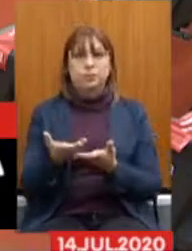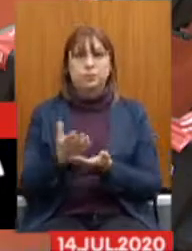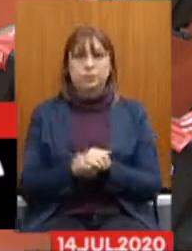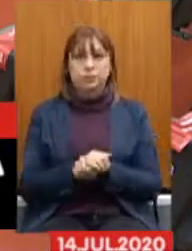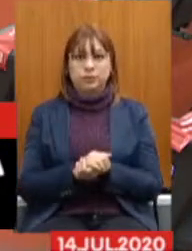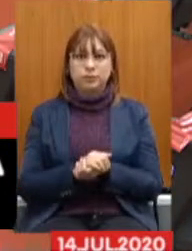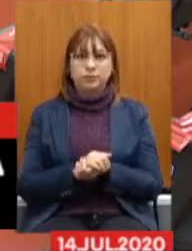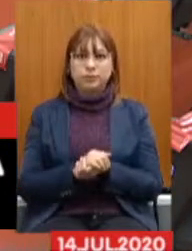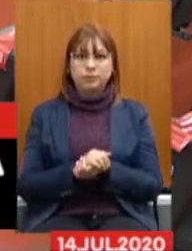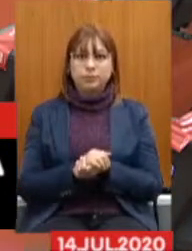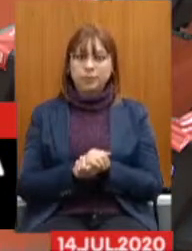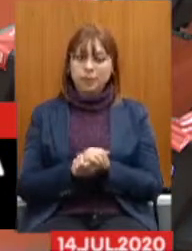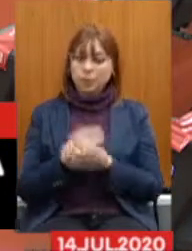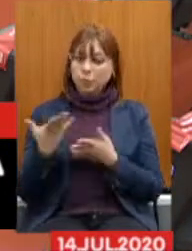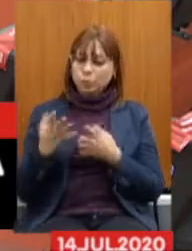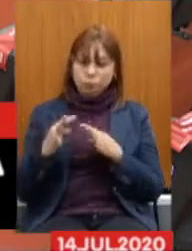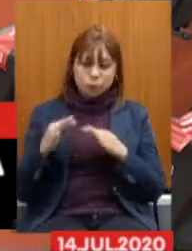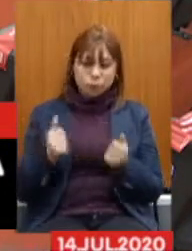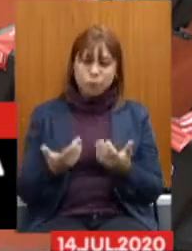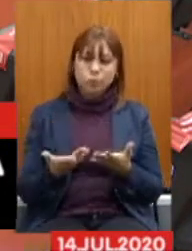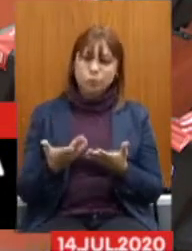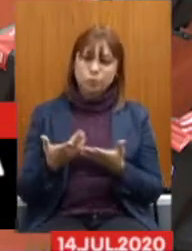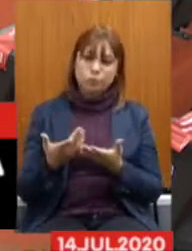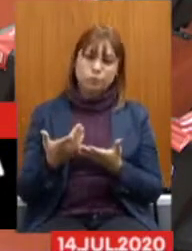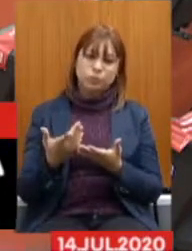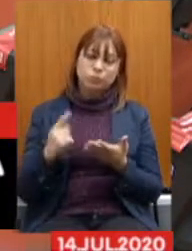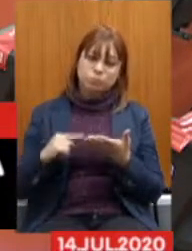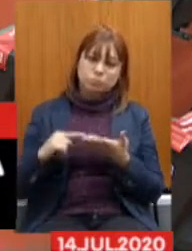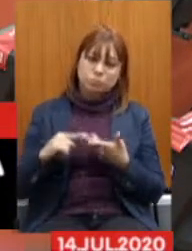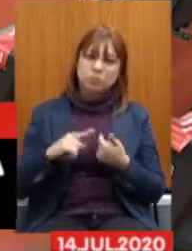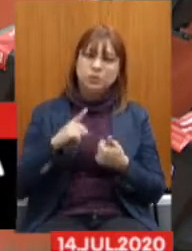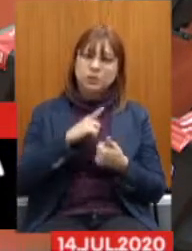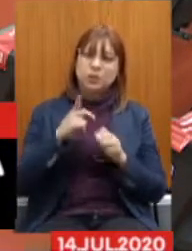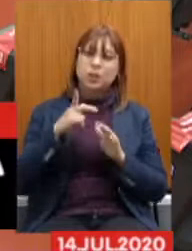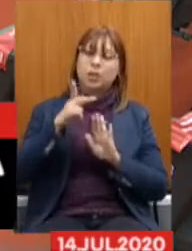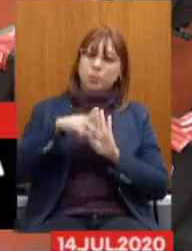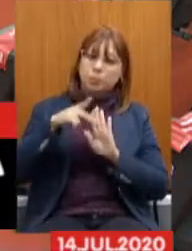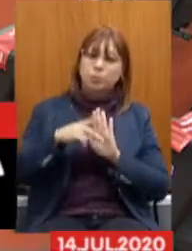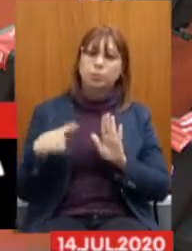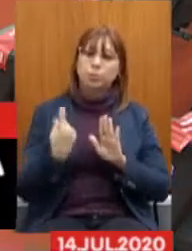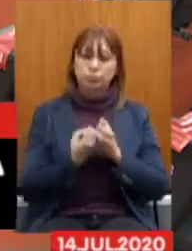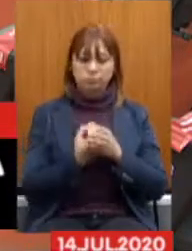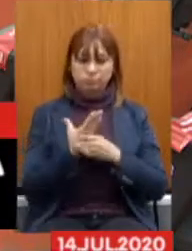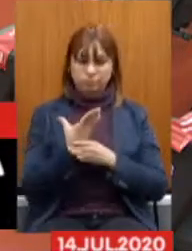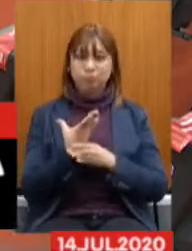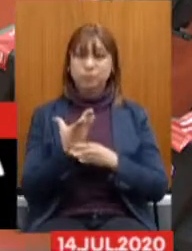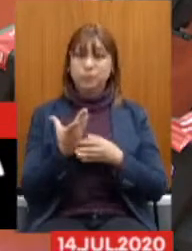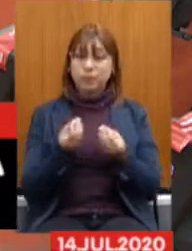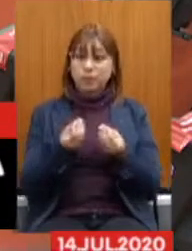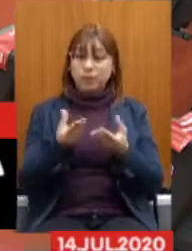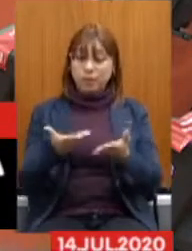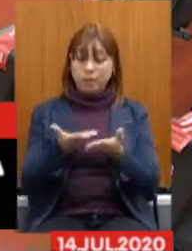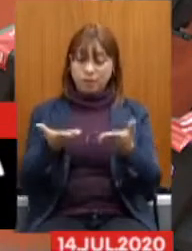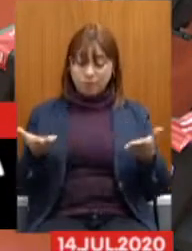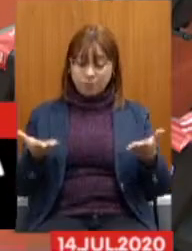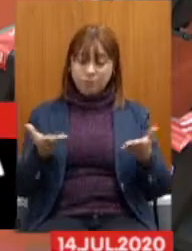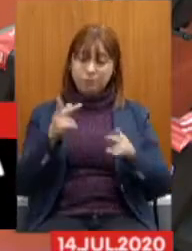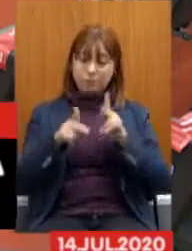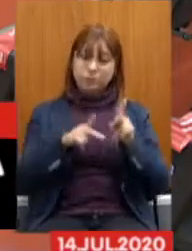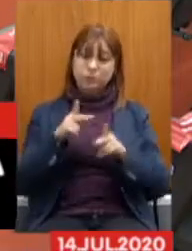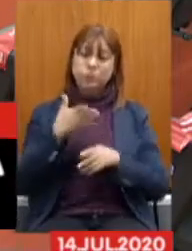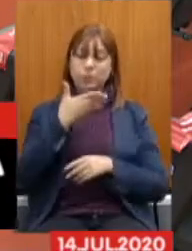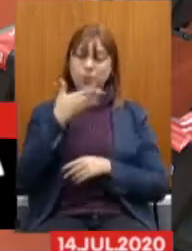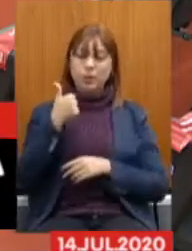termômetro, são vários dos nossos projetos que nós fizemos e damos uma condição melhor para o pessoal